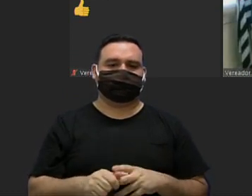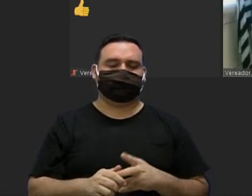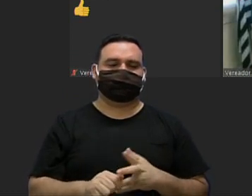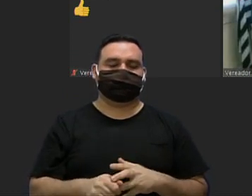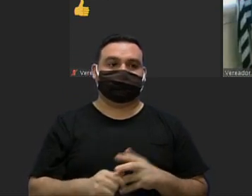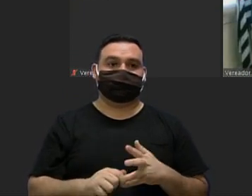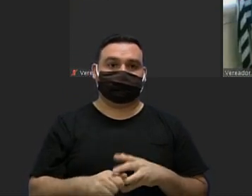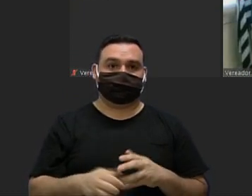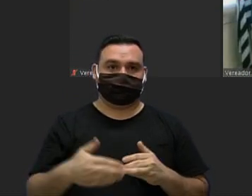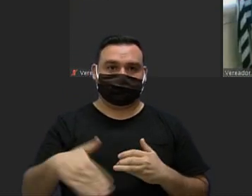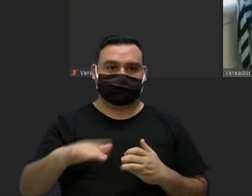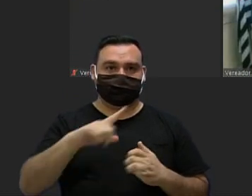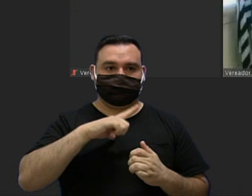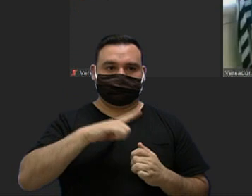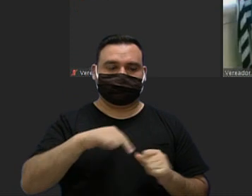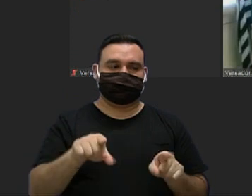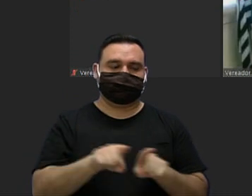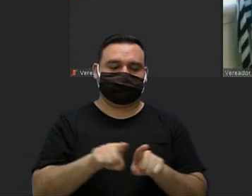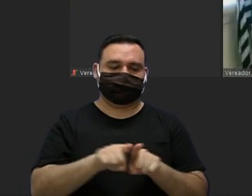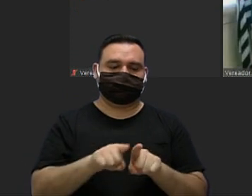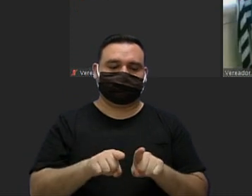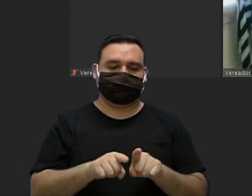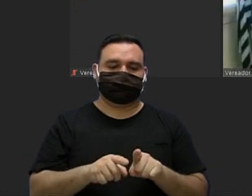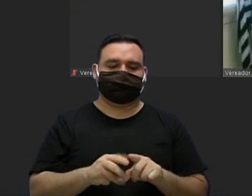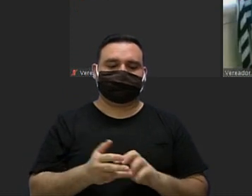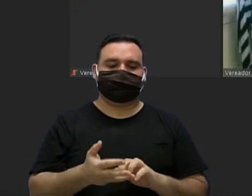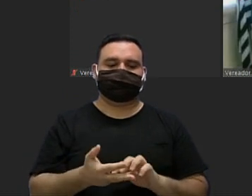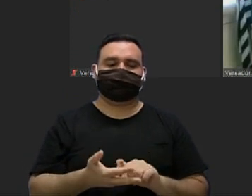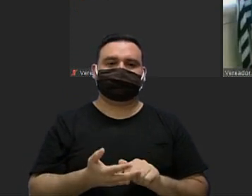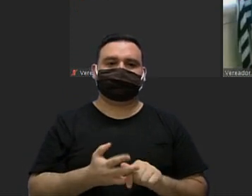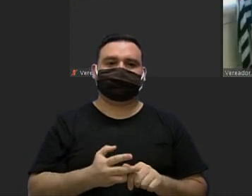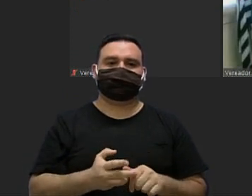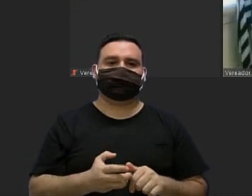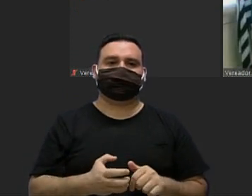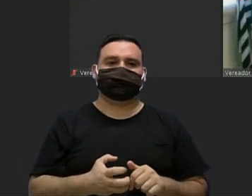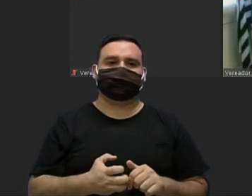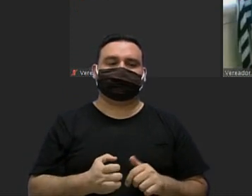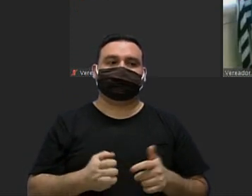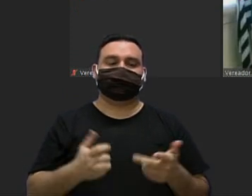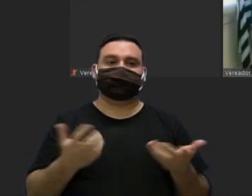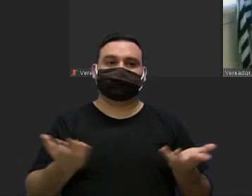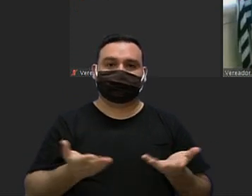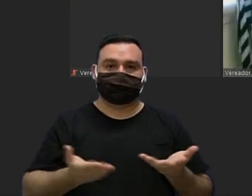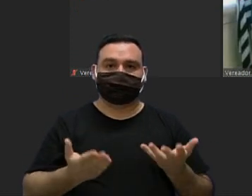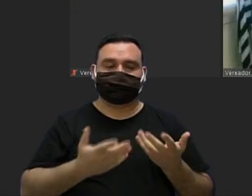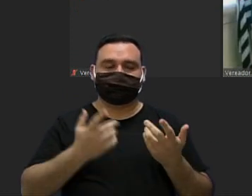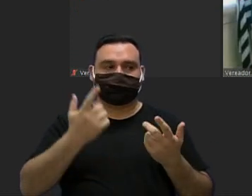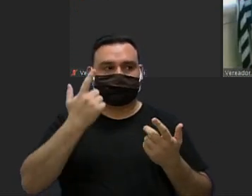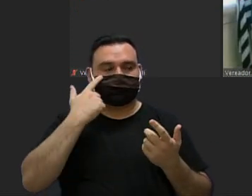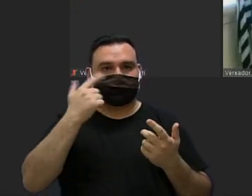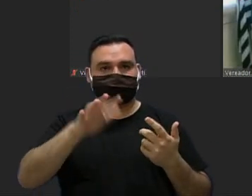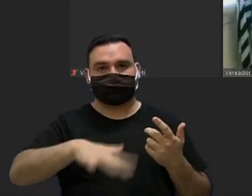farei farei dessa maneira que o senhor está solicitando o microfone aberto fica